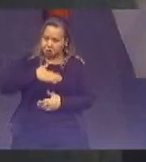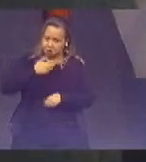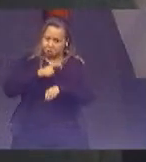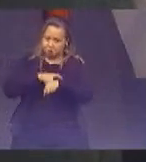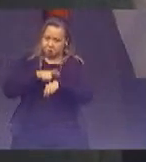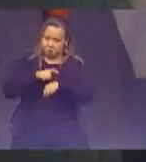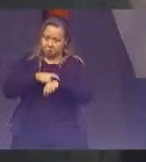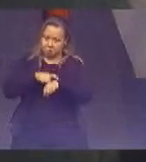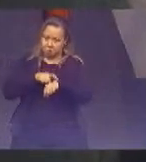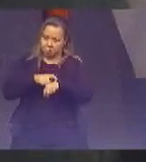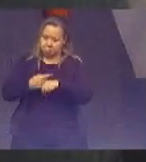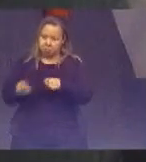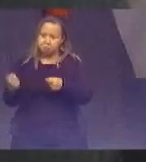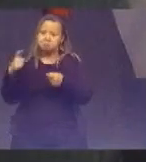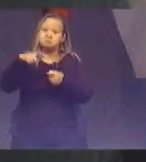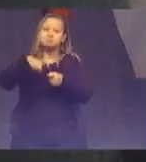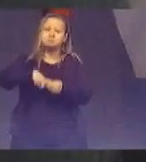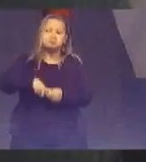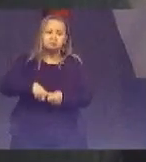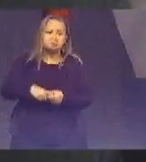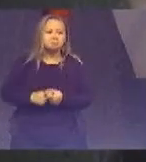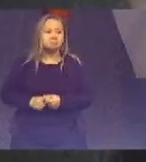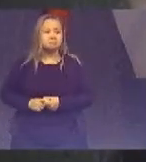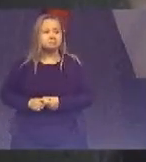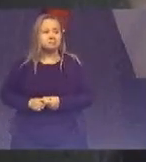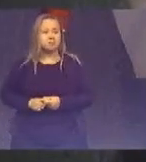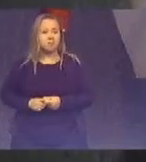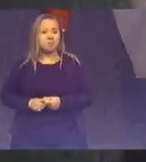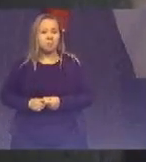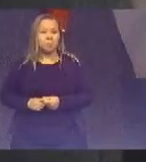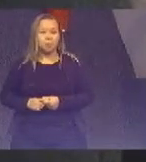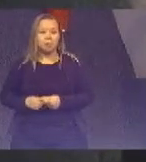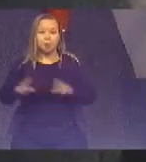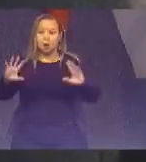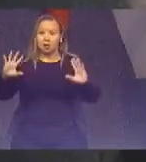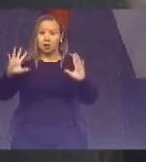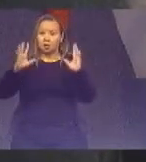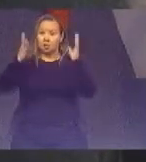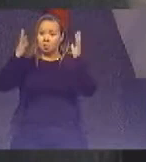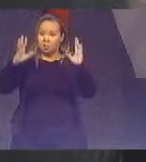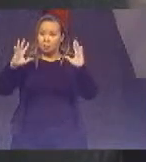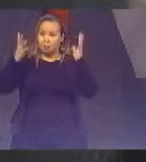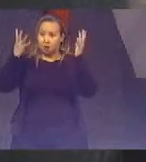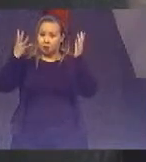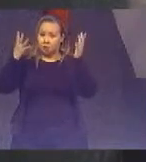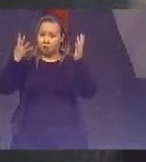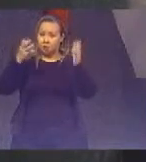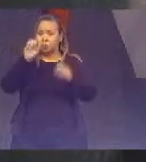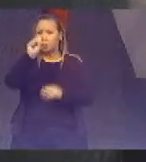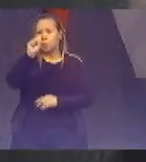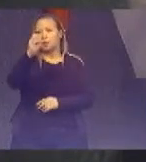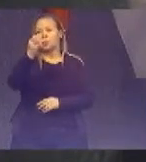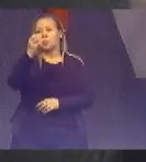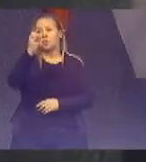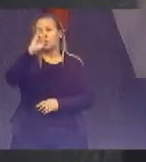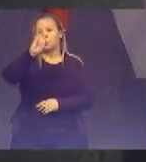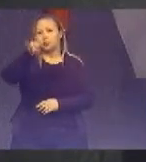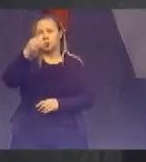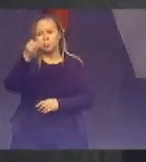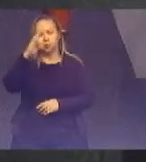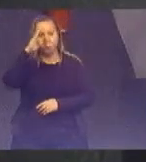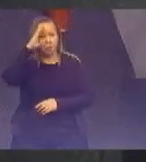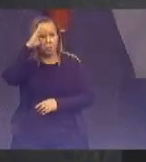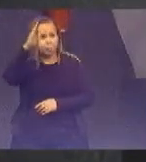retorno e aos eventos do STJ principalmente